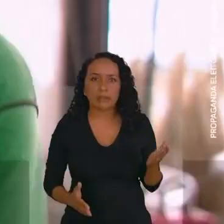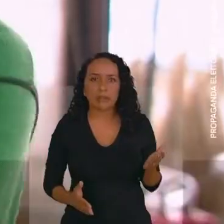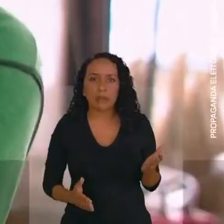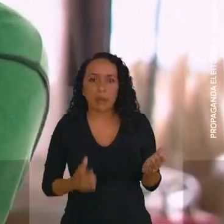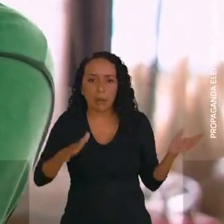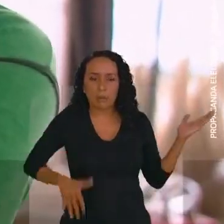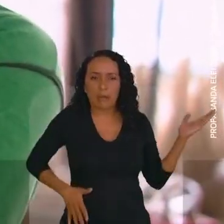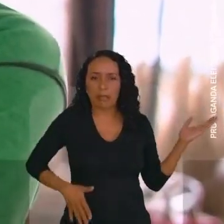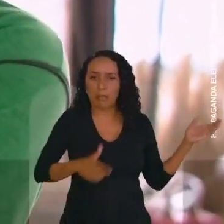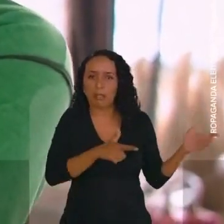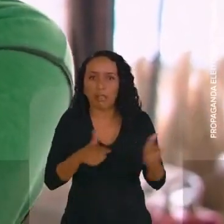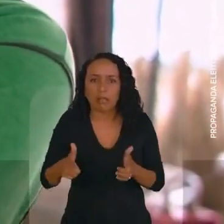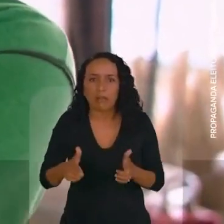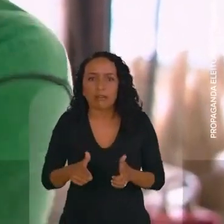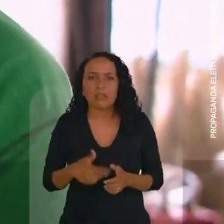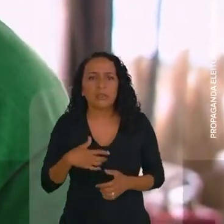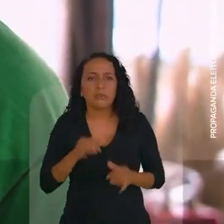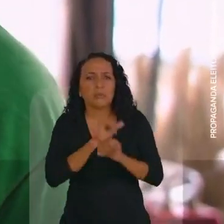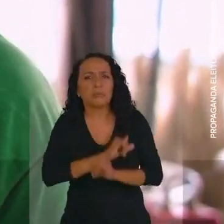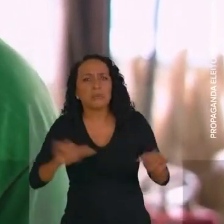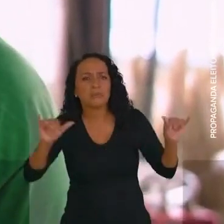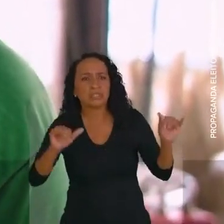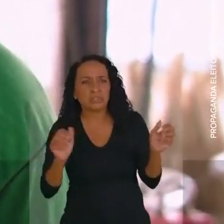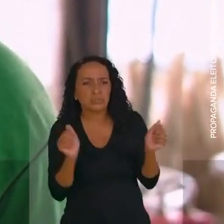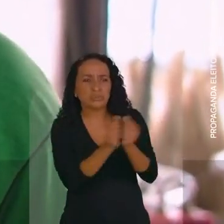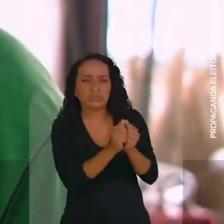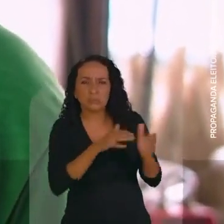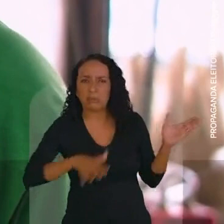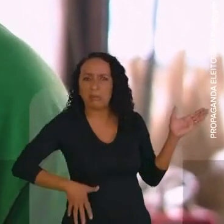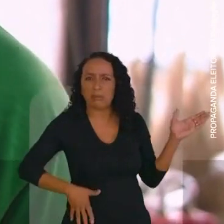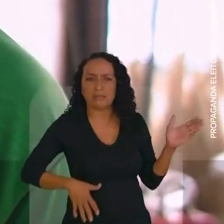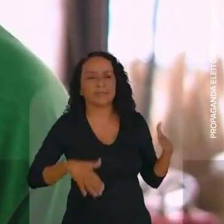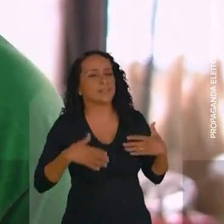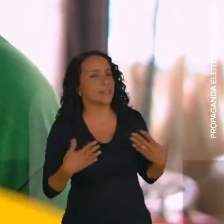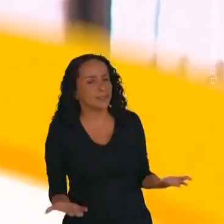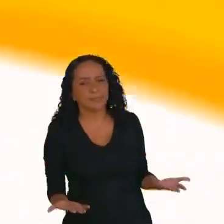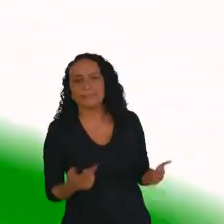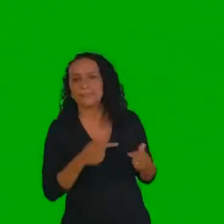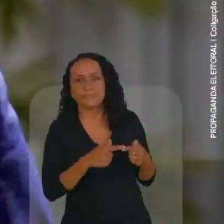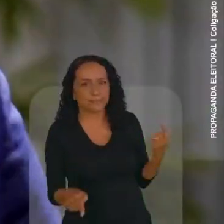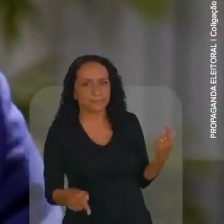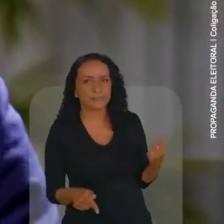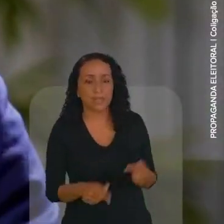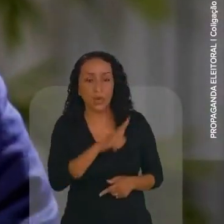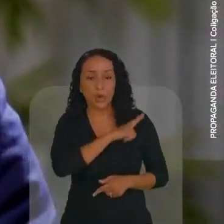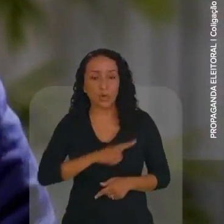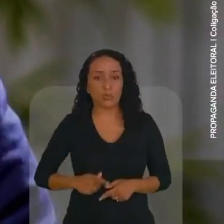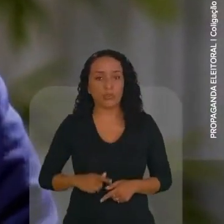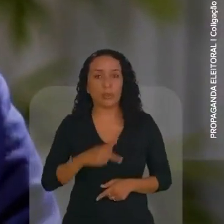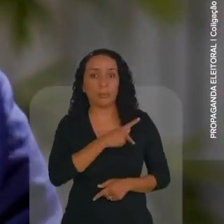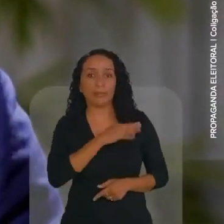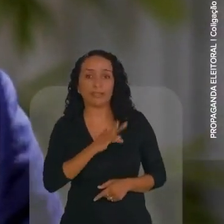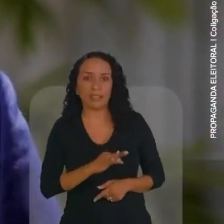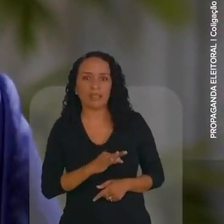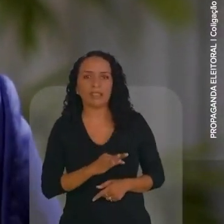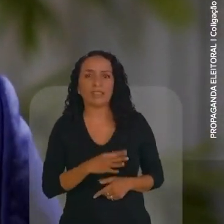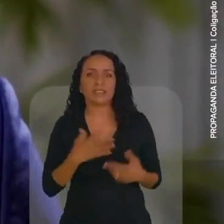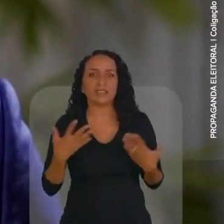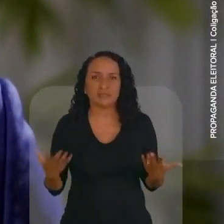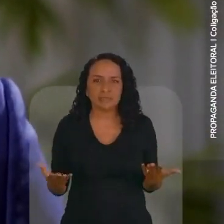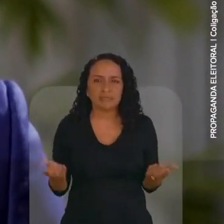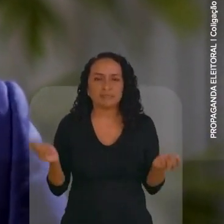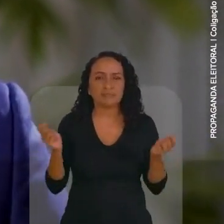bandidos. Eu vi uma reportagem, ele no meio do traficante lá, né? Aí, não tem nem jeito, né? Os governos do PT foram